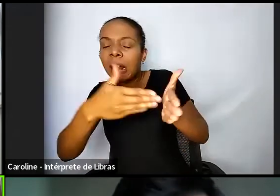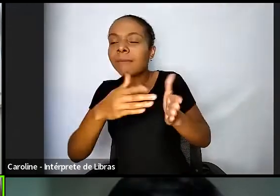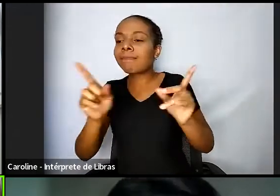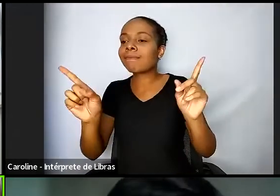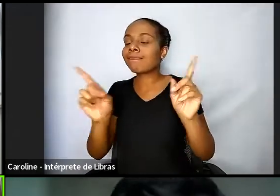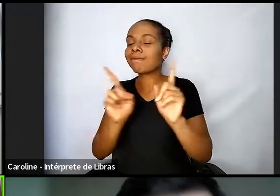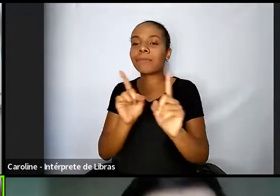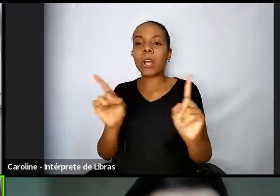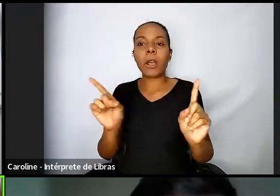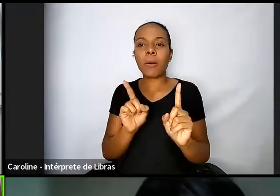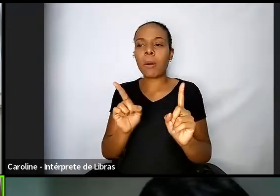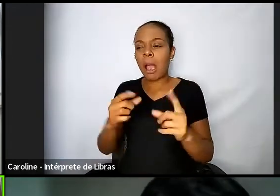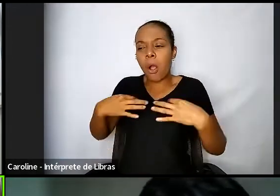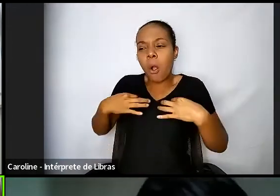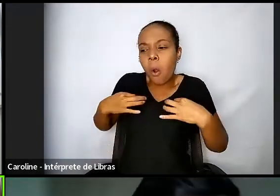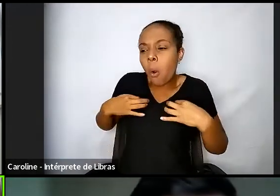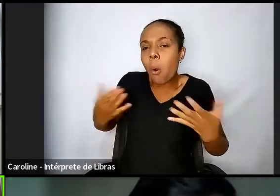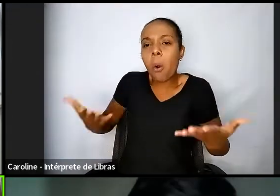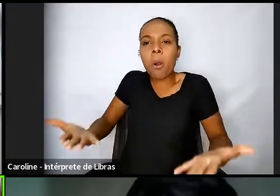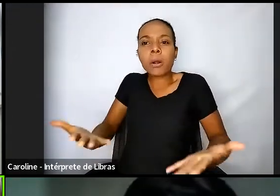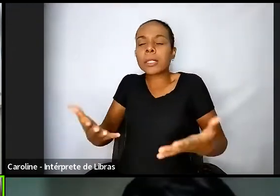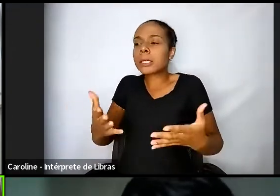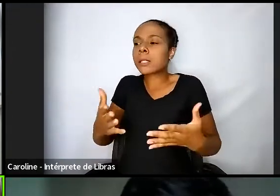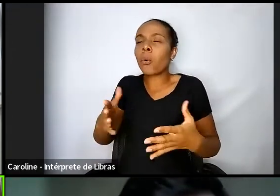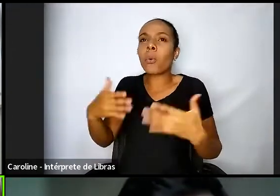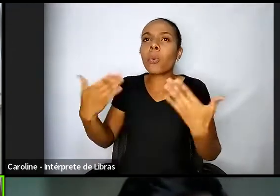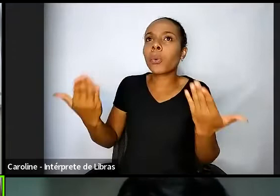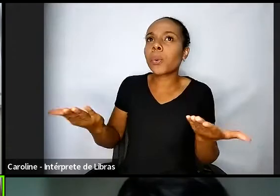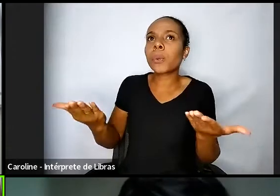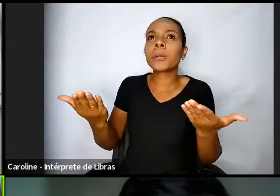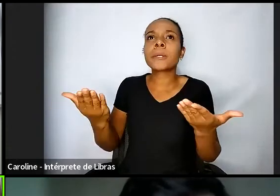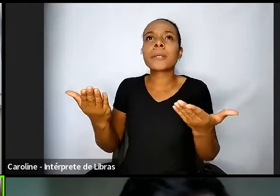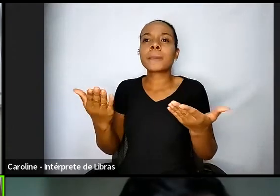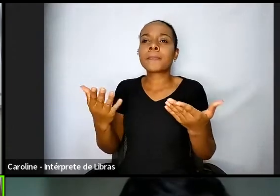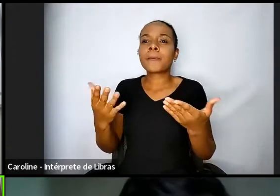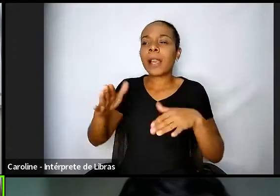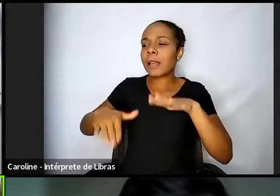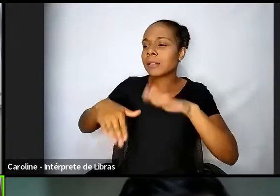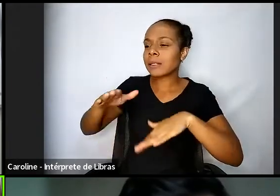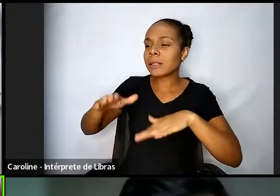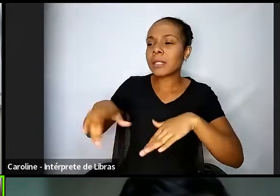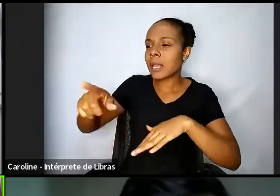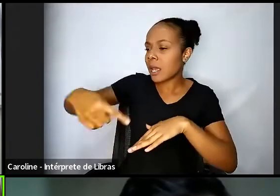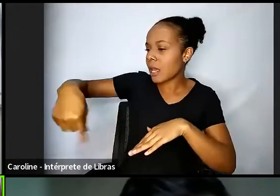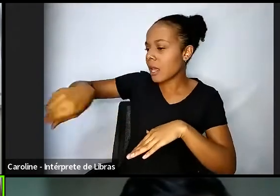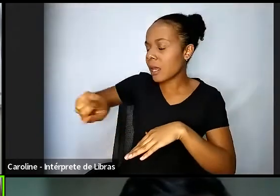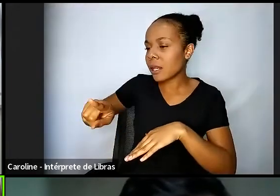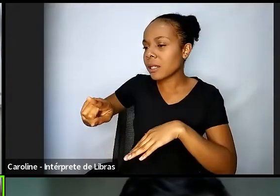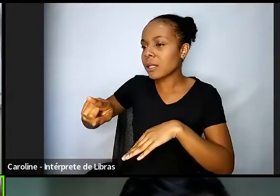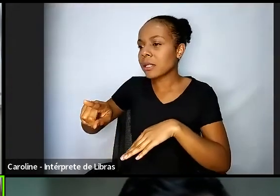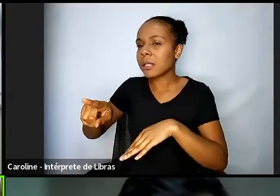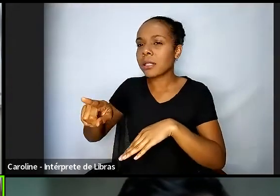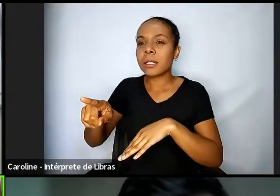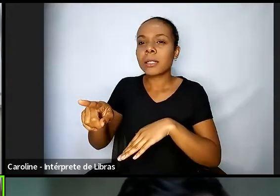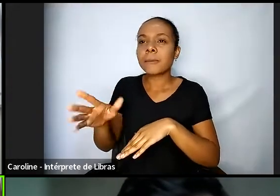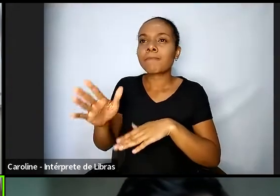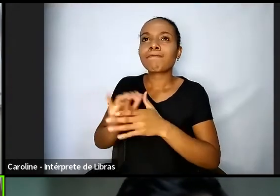sua vestimenta, por conta de ostentarem uma,